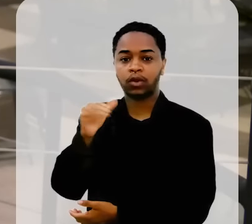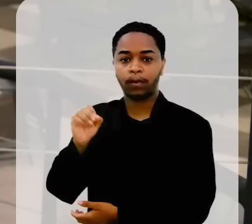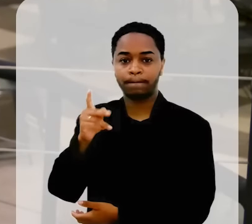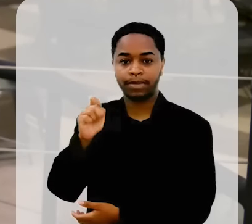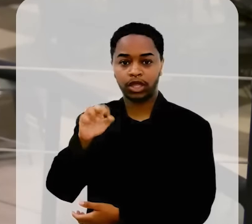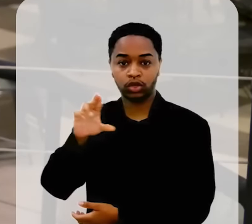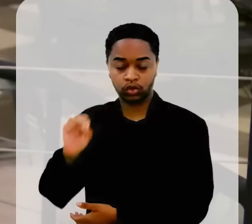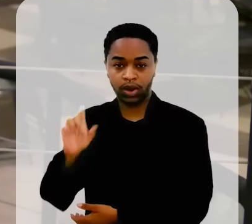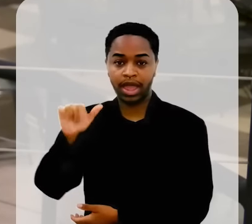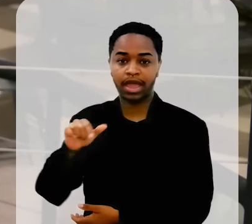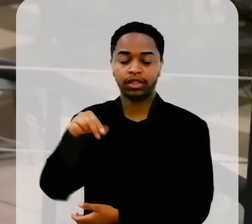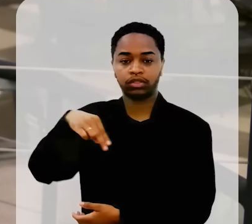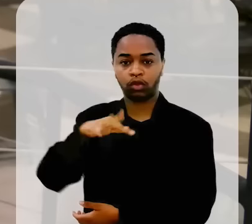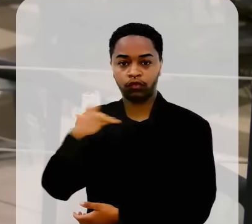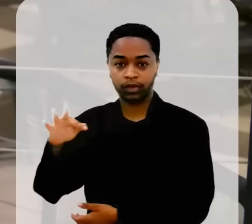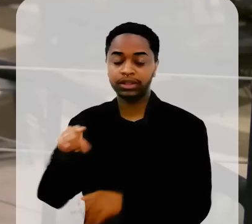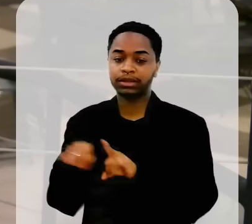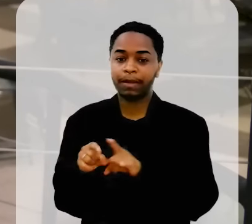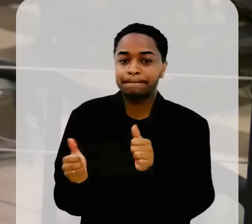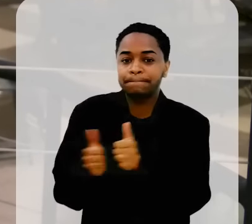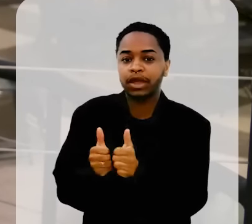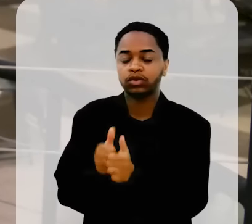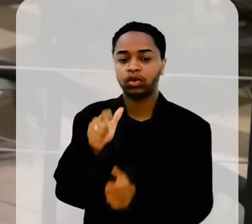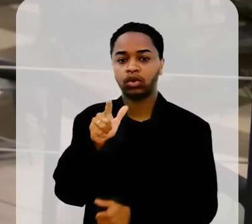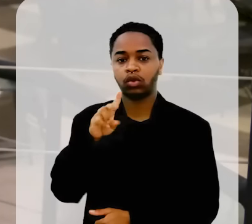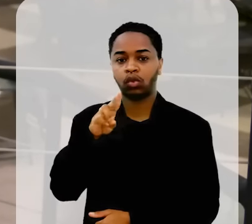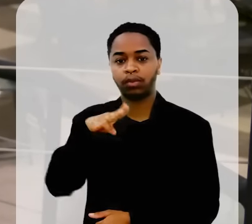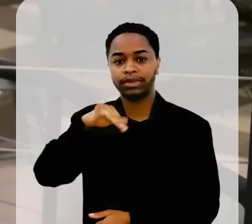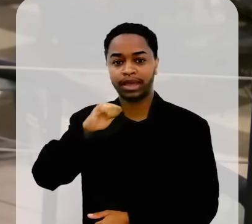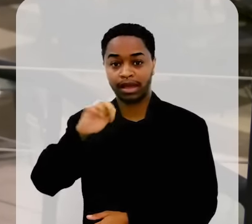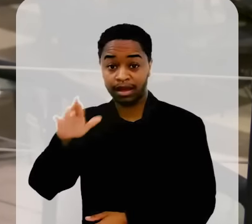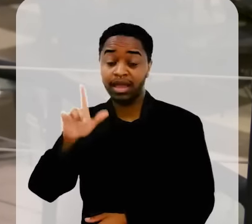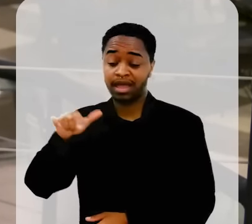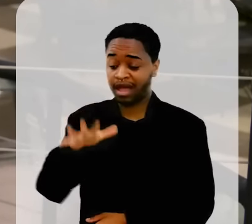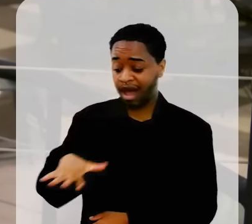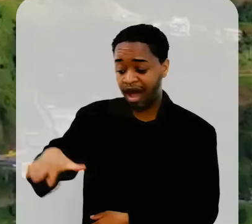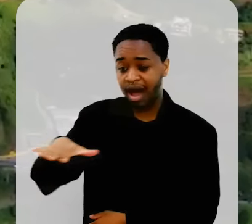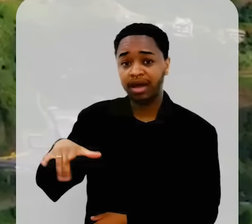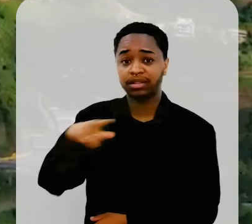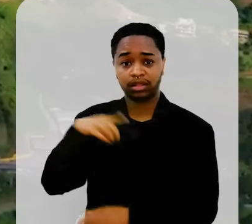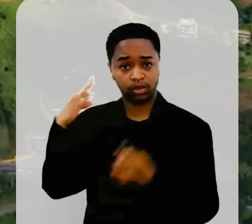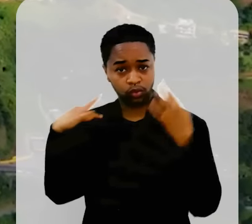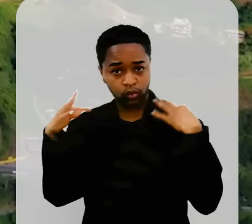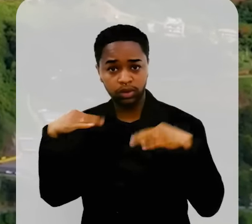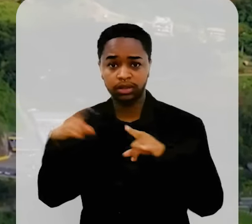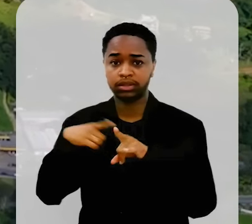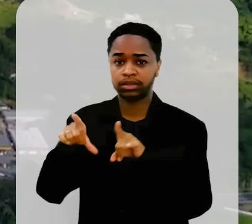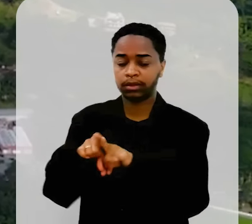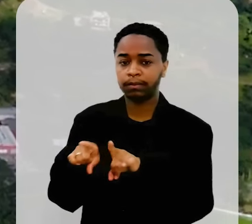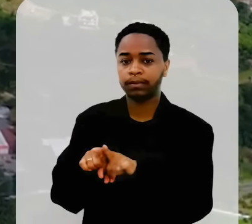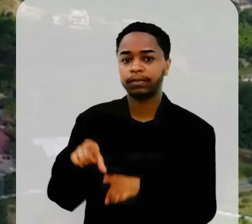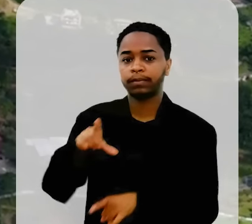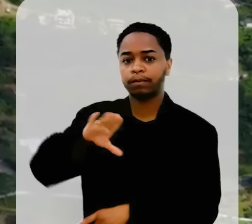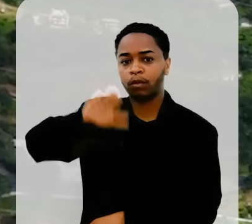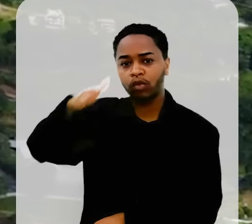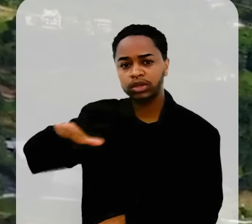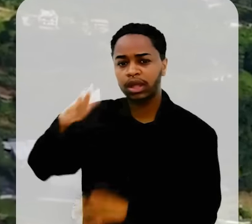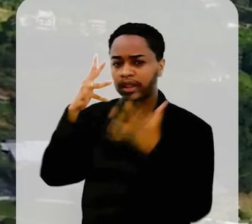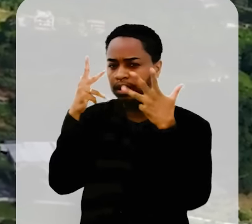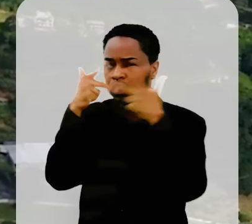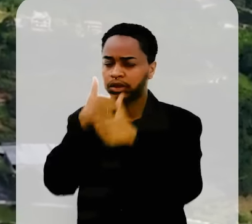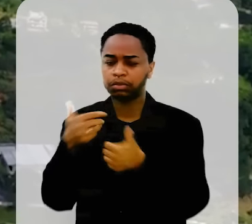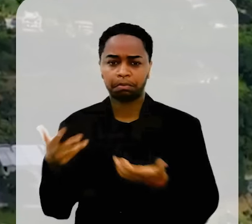que é em Friburgo, que fica a 4 quilômetros de Lumiar. Ali já é um polo turístico. É uma região de montanha, linda,